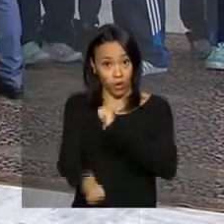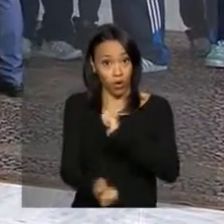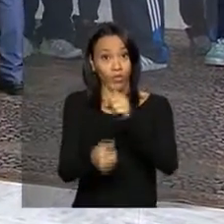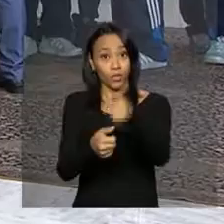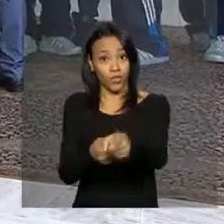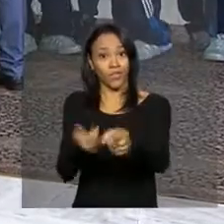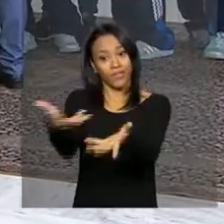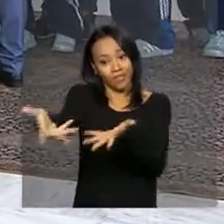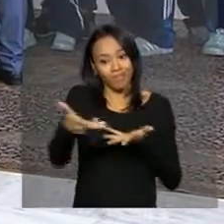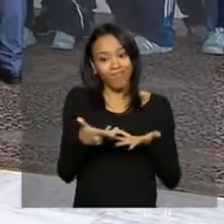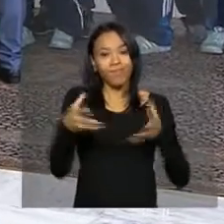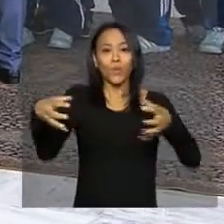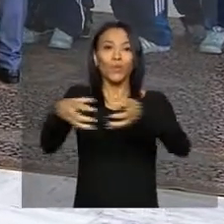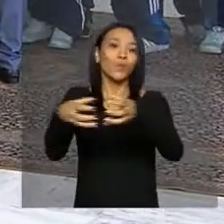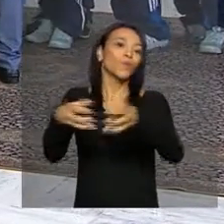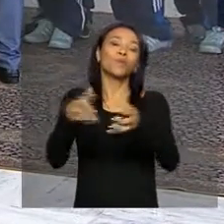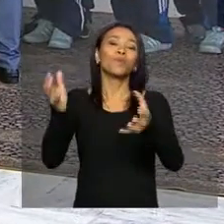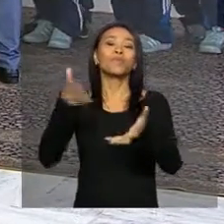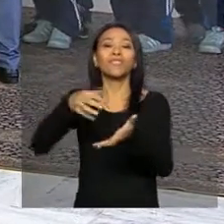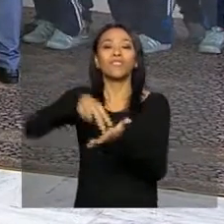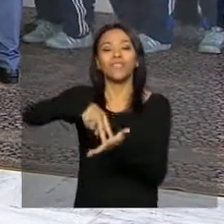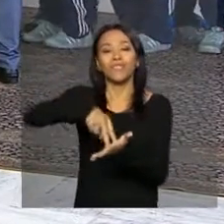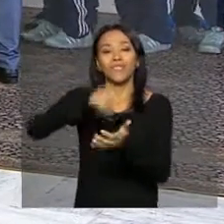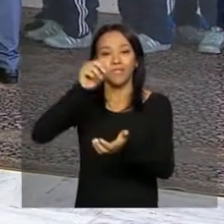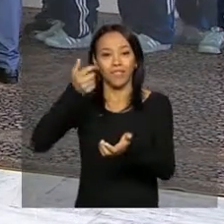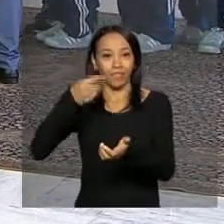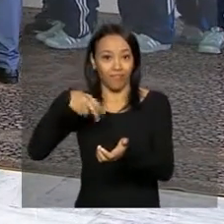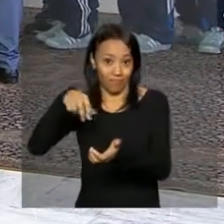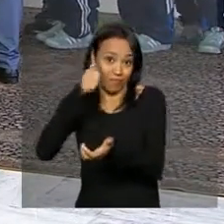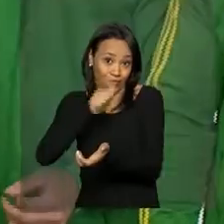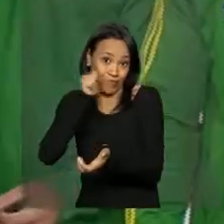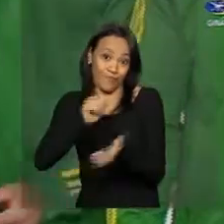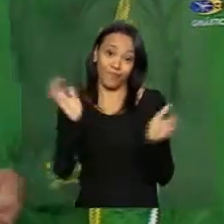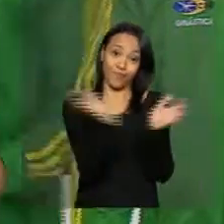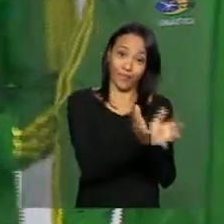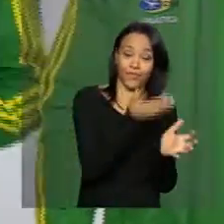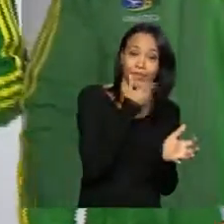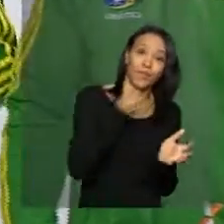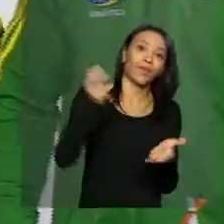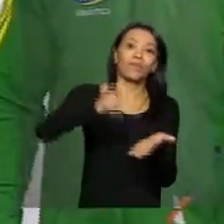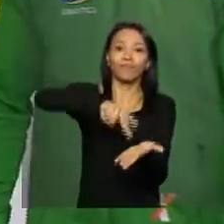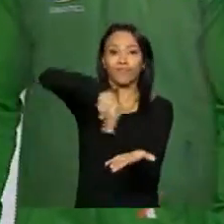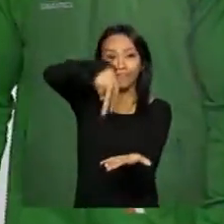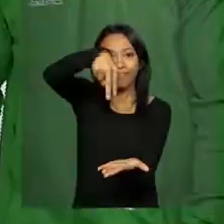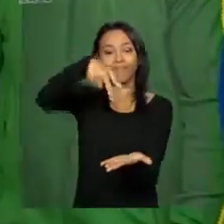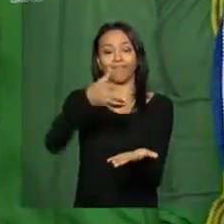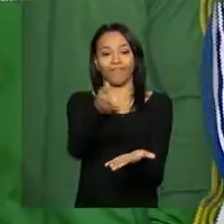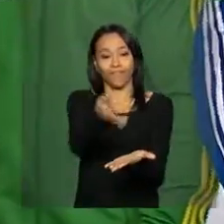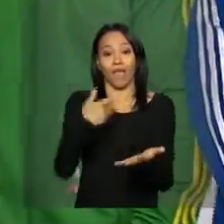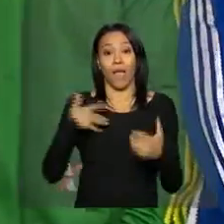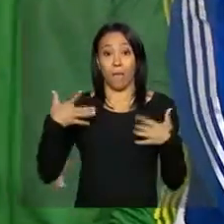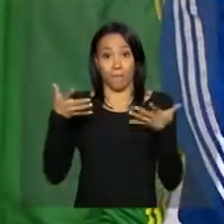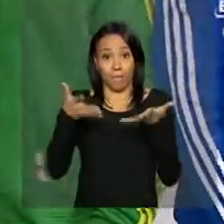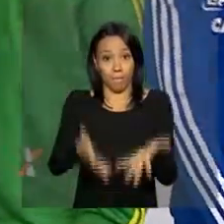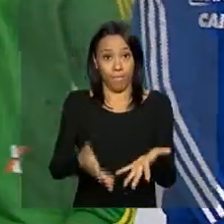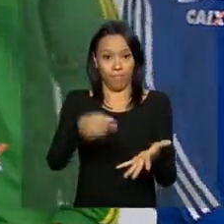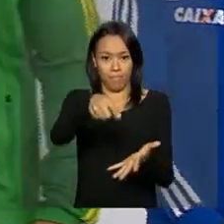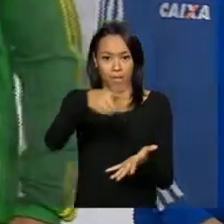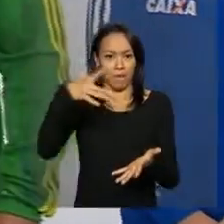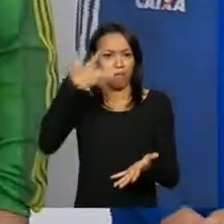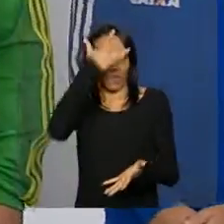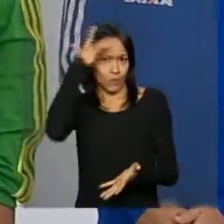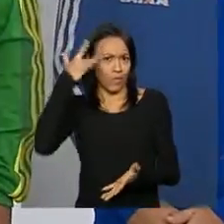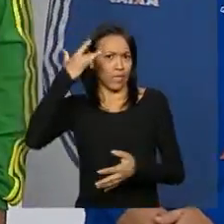receberam atletas das seleções feminina e masculina de ginástica artística. O encontro contou com a presença dos ginastas que